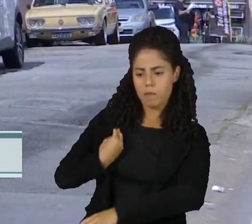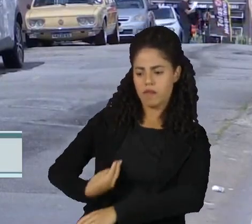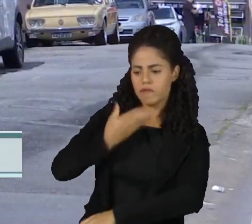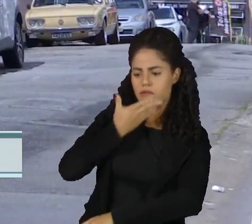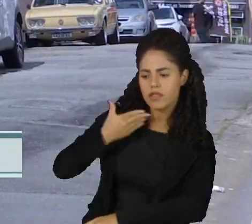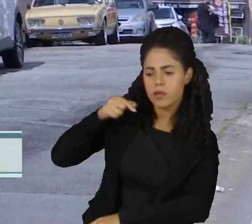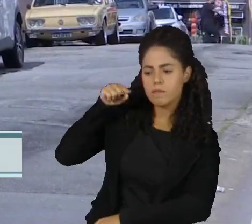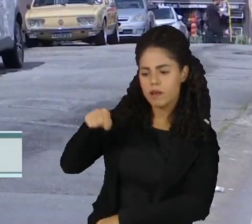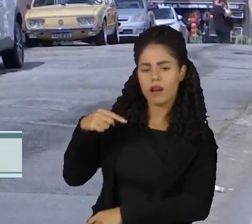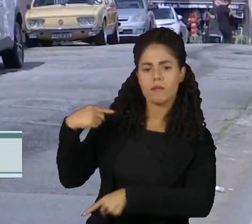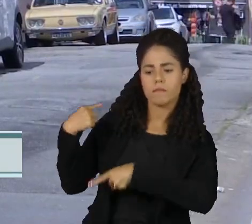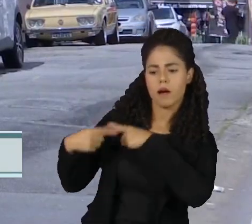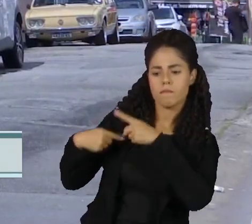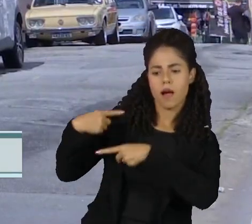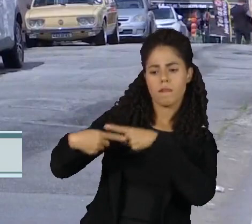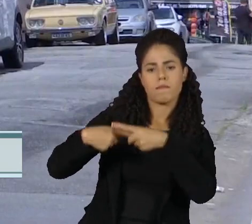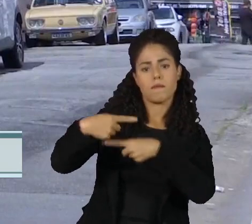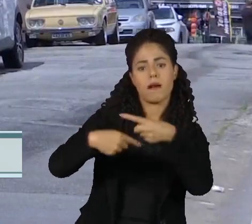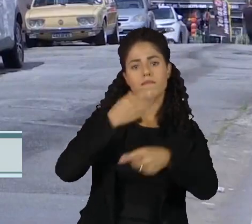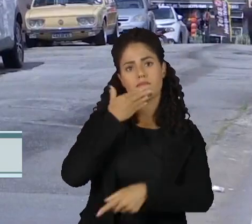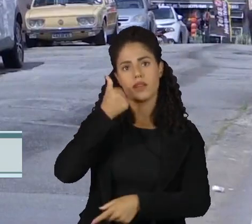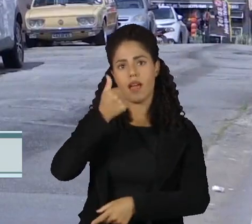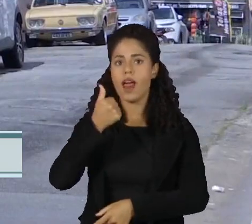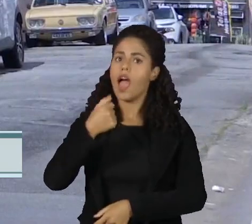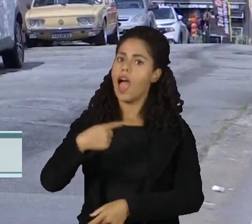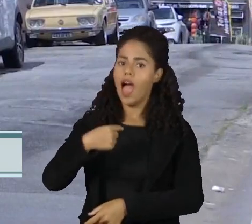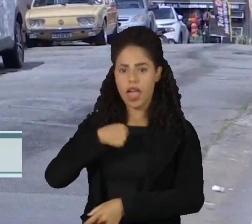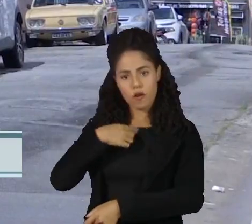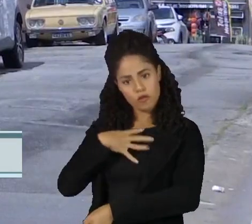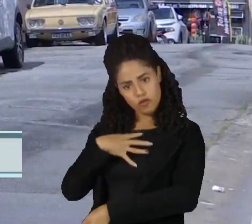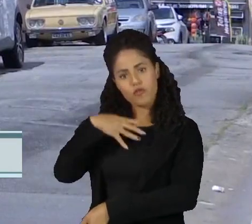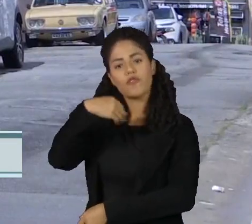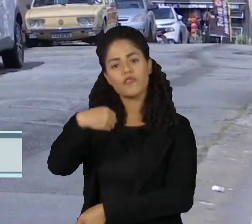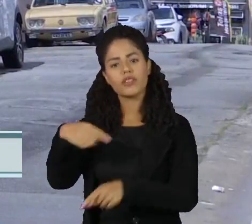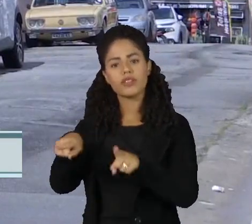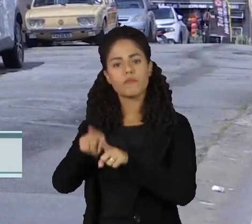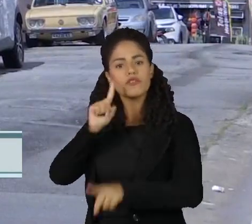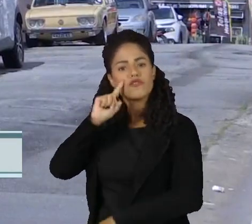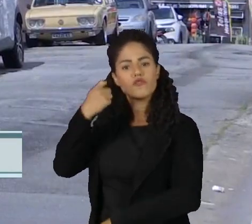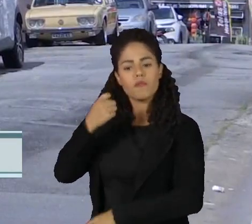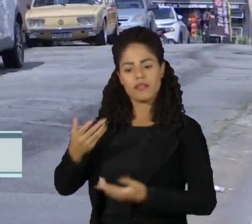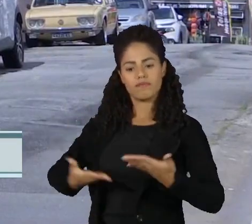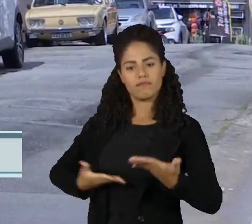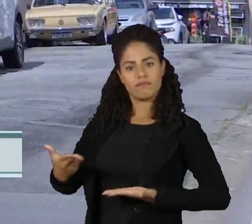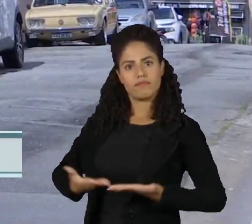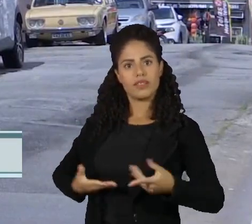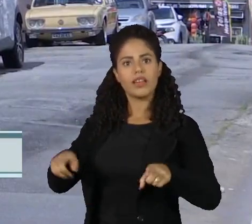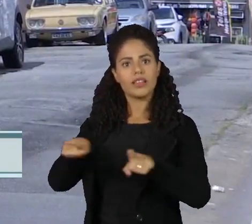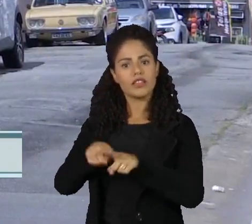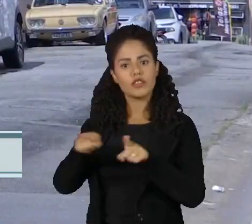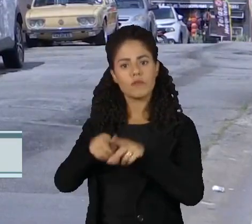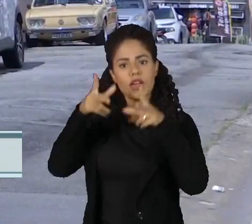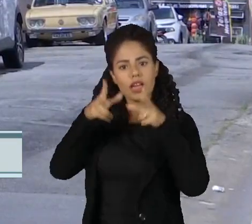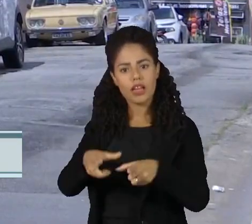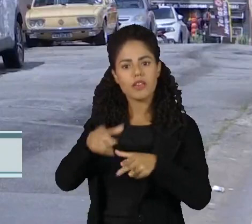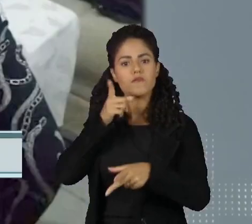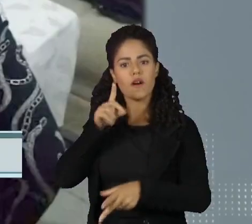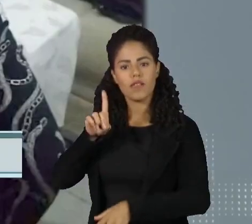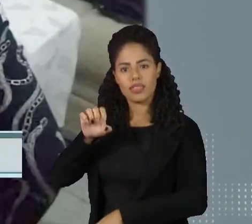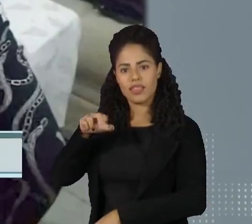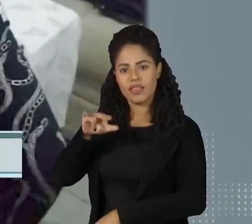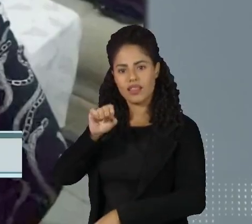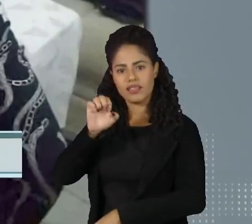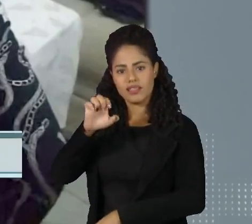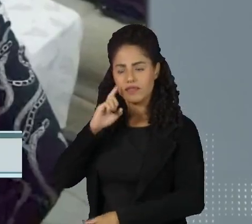para as próximas gerações. Eu sou filha de uma ex-empregada doméstica, igual as filhas da Denise.